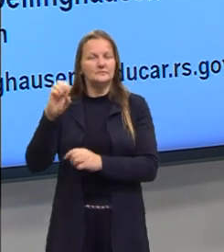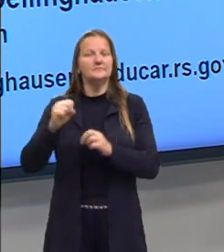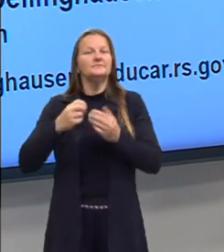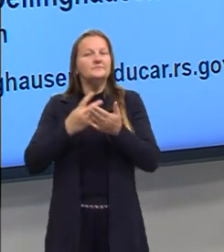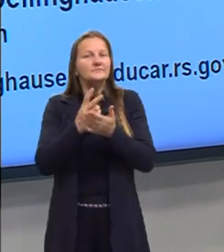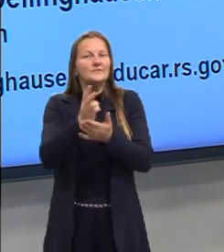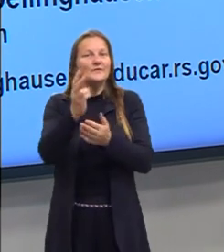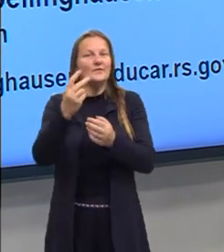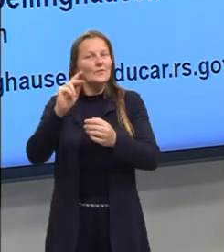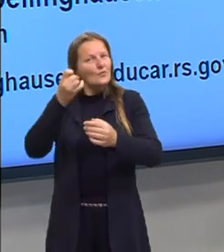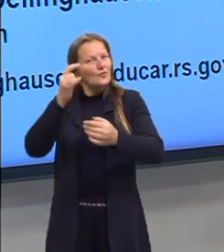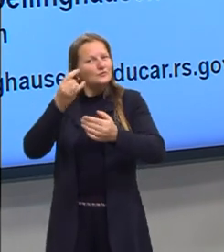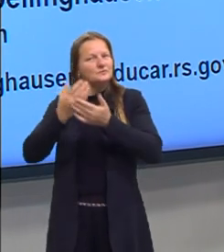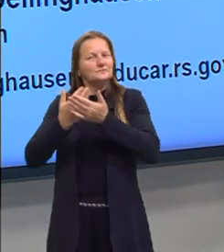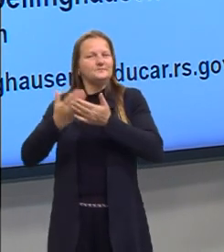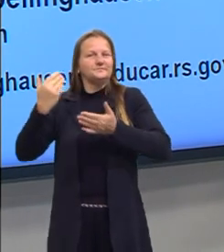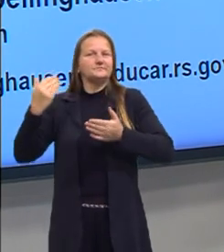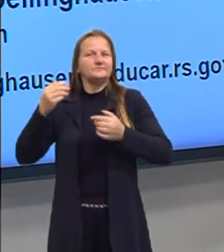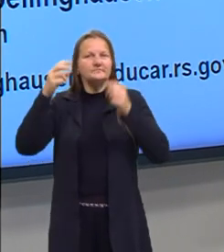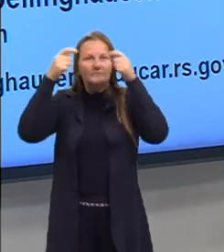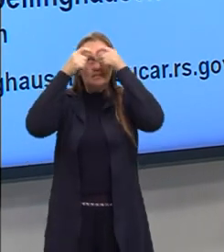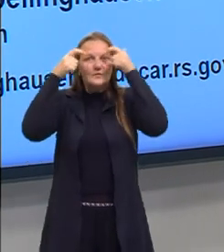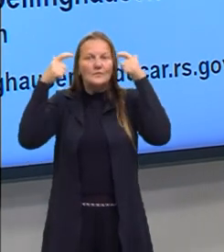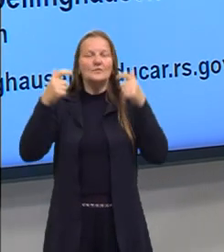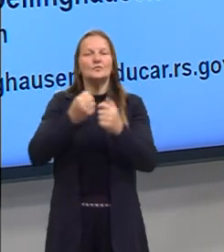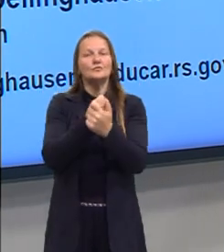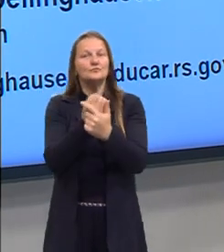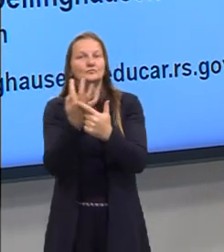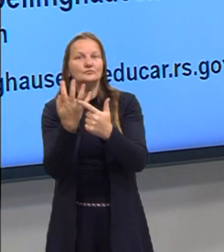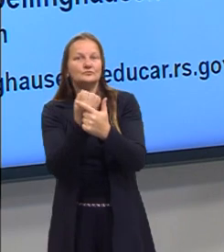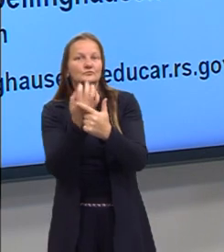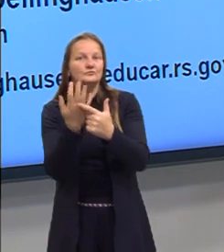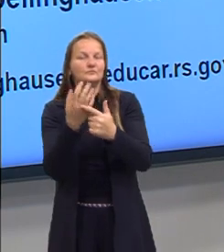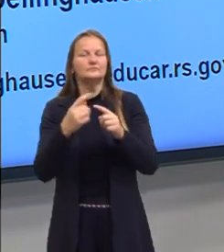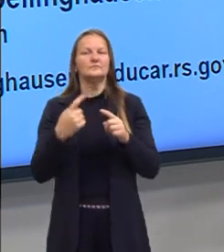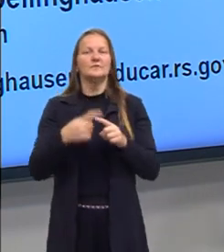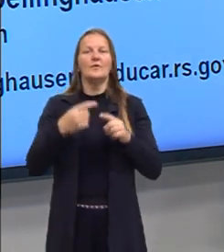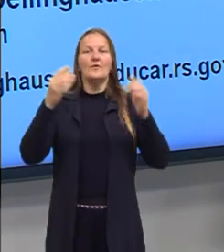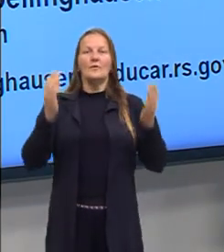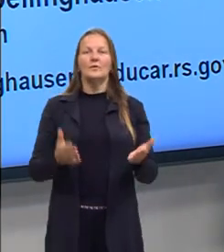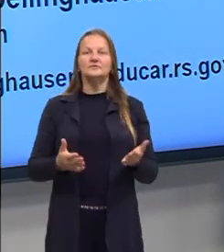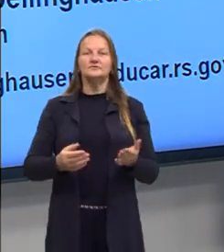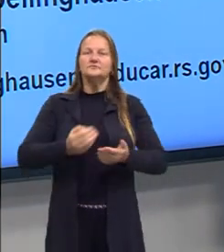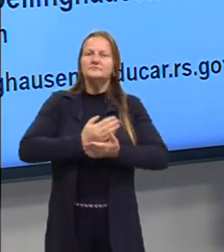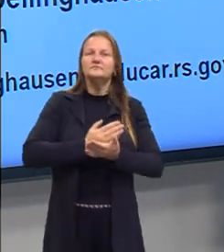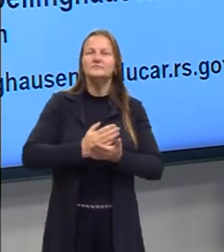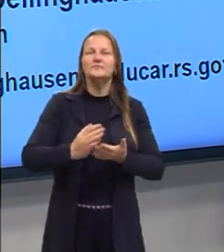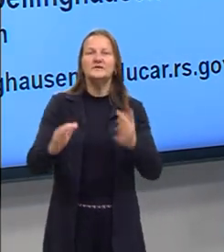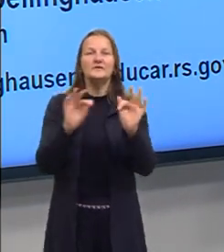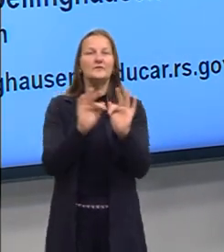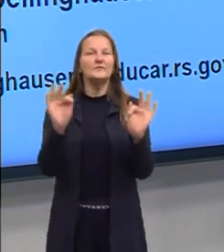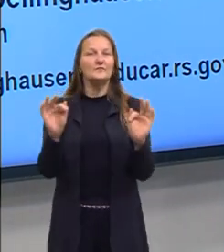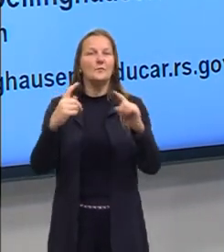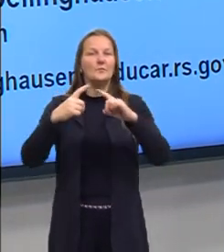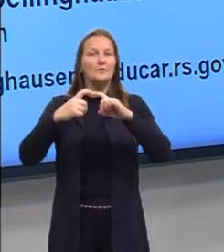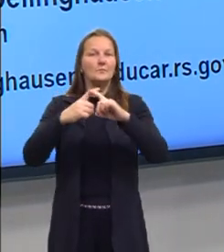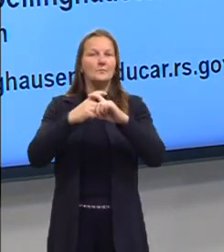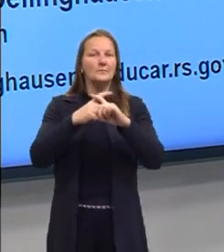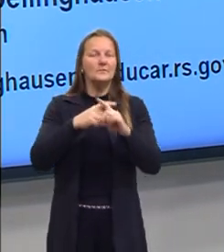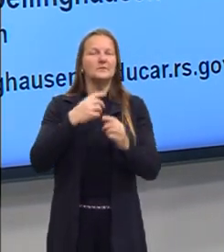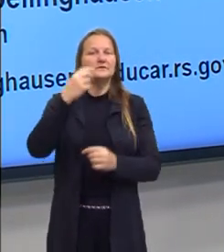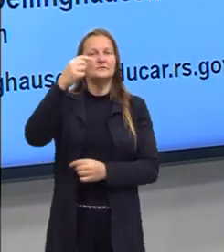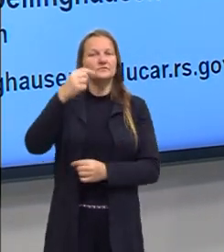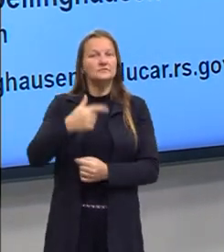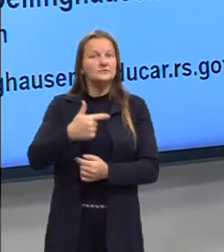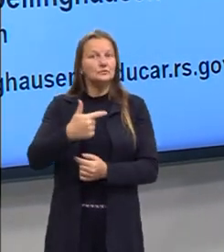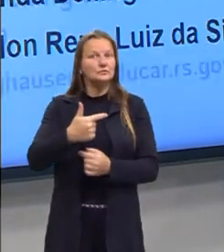seguindo, então, os nossos conhecimentos algébricos. Então, hoje, nós vamos entrar na função polinomial de segundo